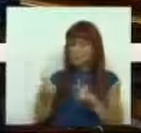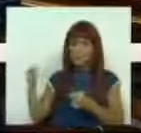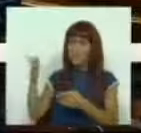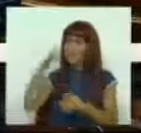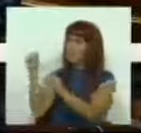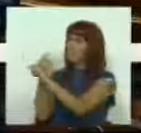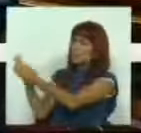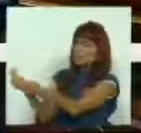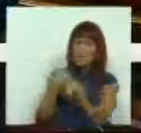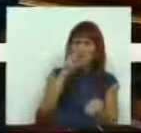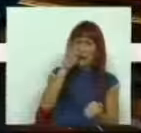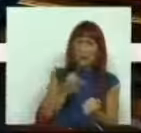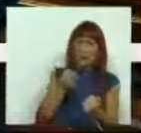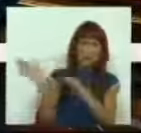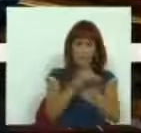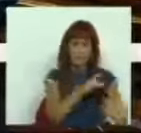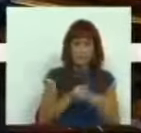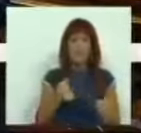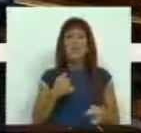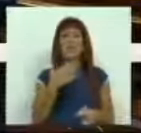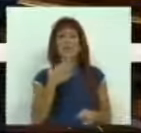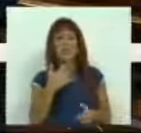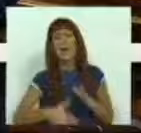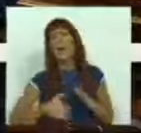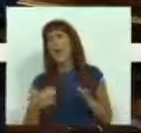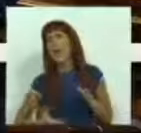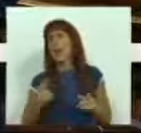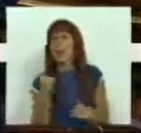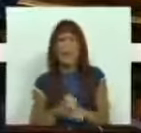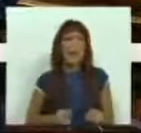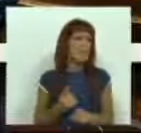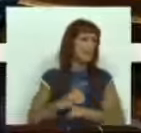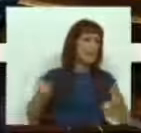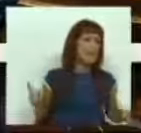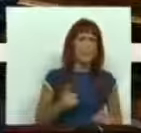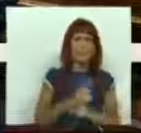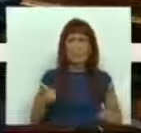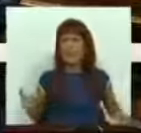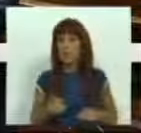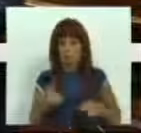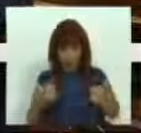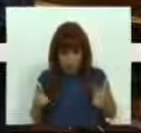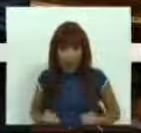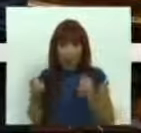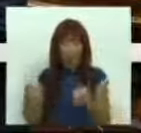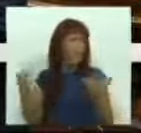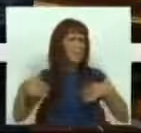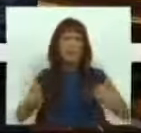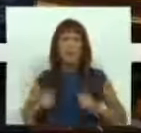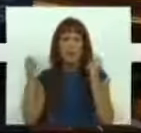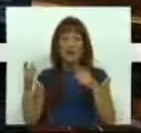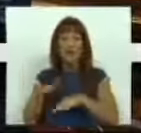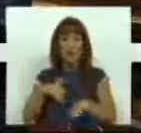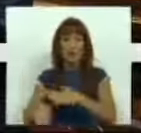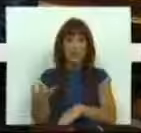importação de produtos petrolíferos. E podia exaustivamente continuar aqui a justificar essa nossa aposta, mas os investimentos que